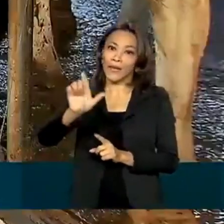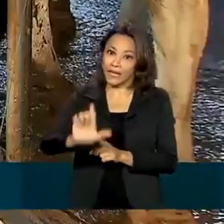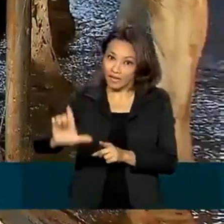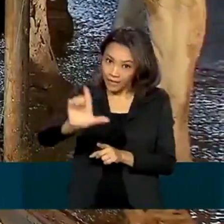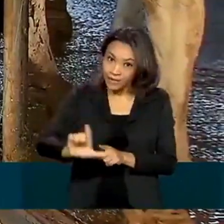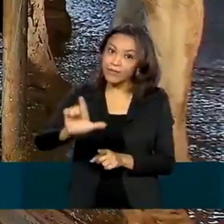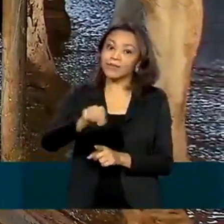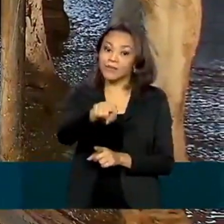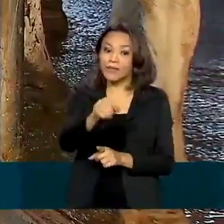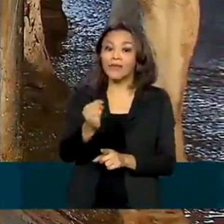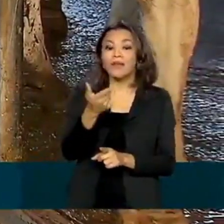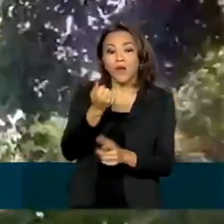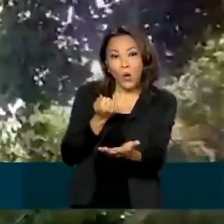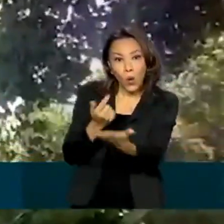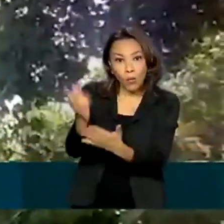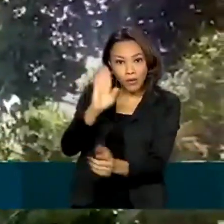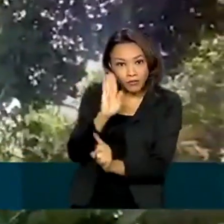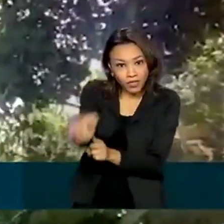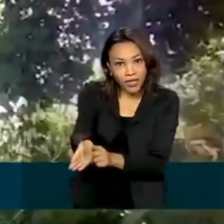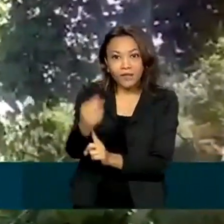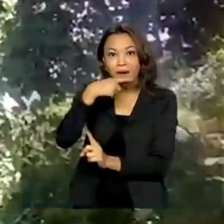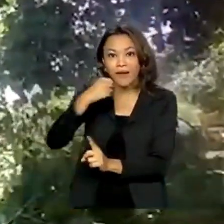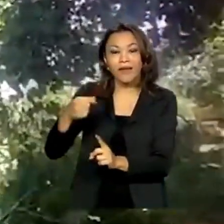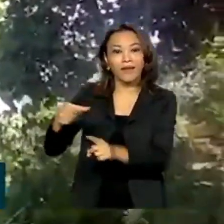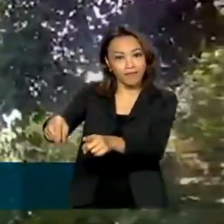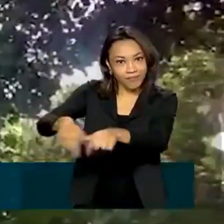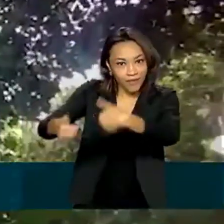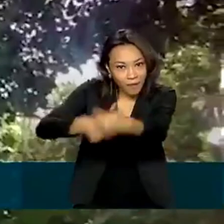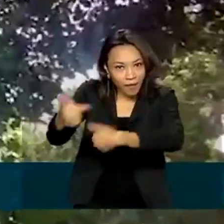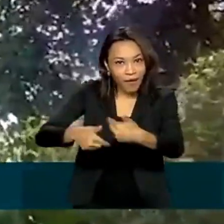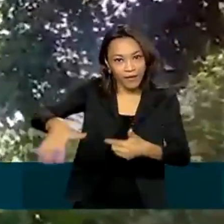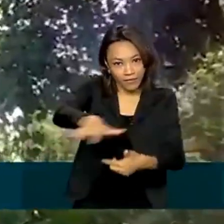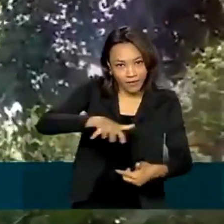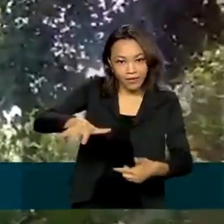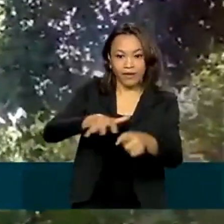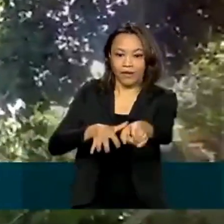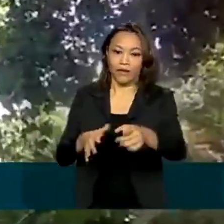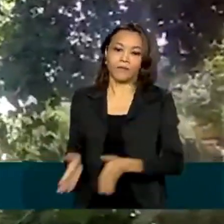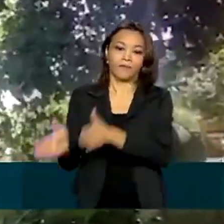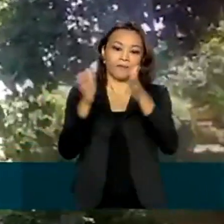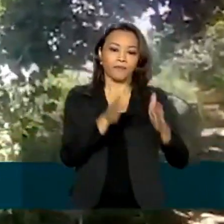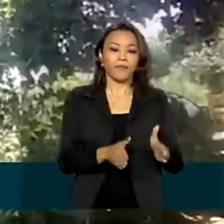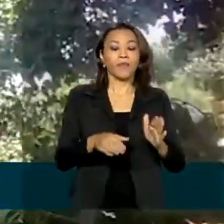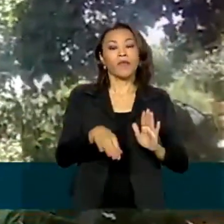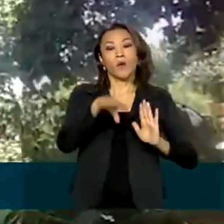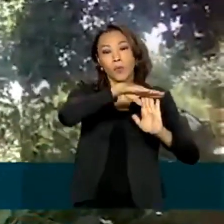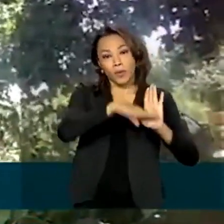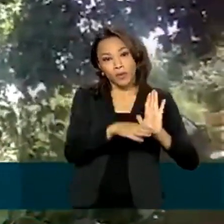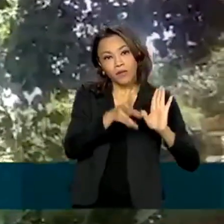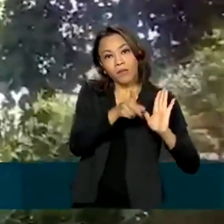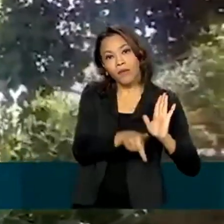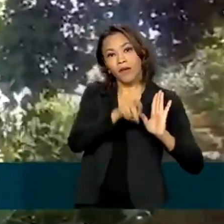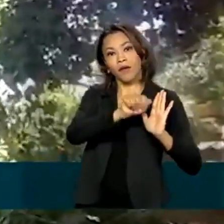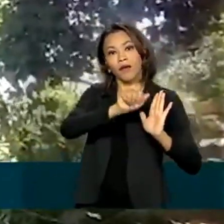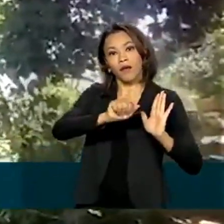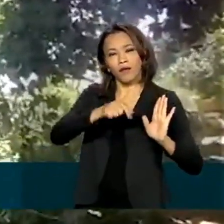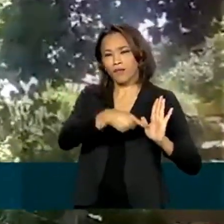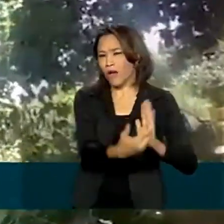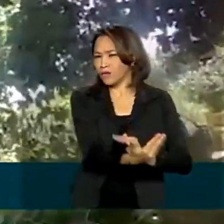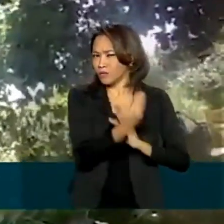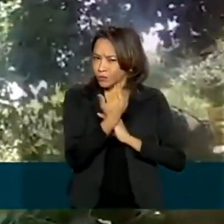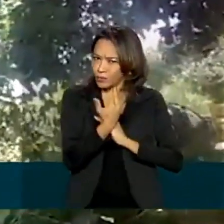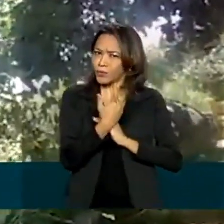diretamente de quem fornece. Como ontem uma feira, o PA ameniza, ajuda